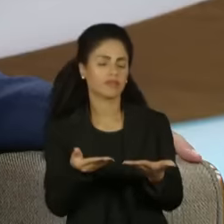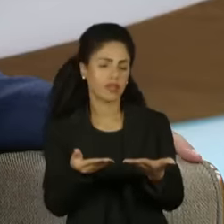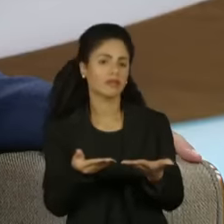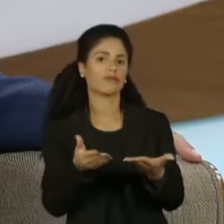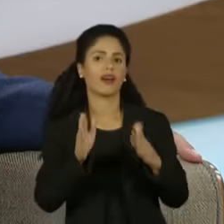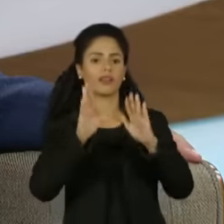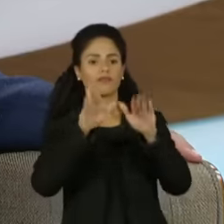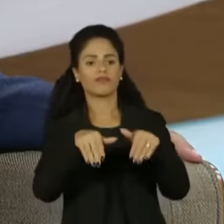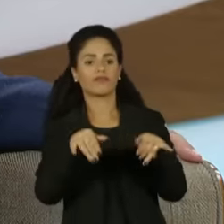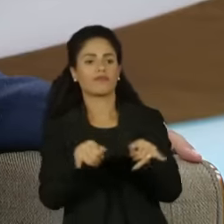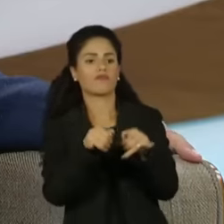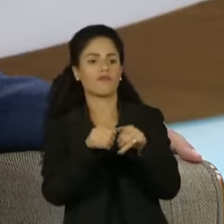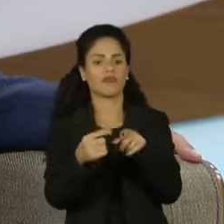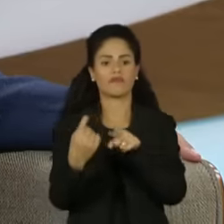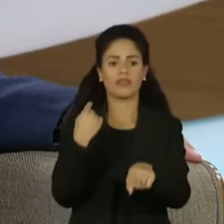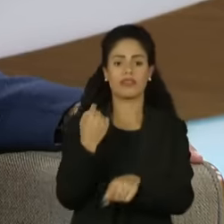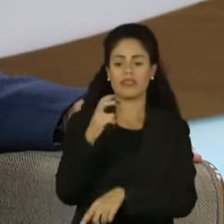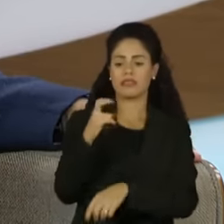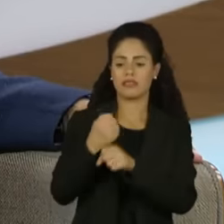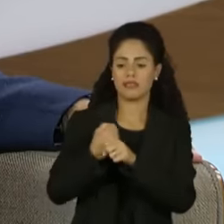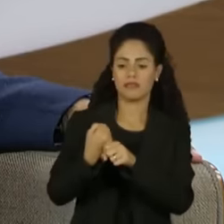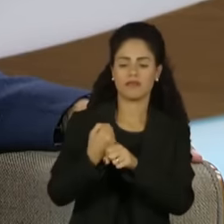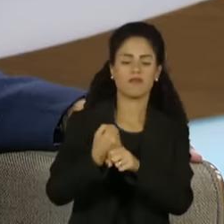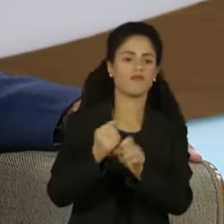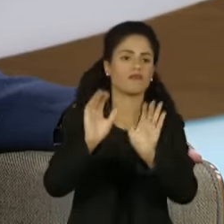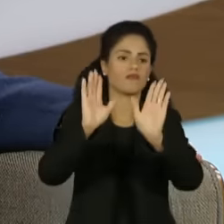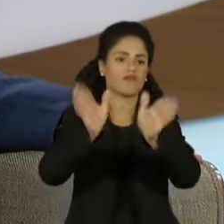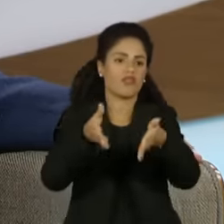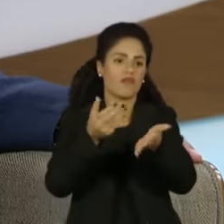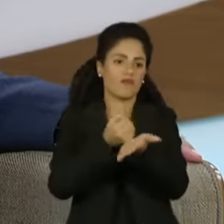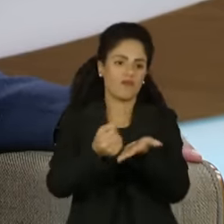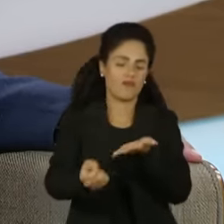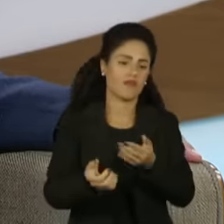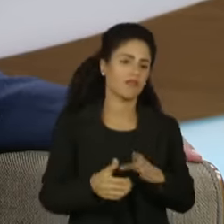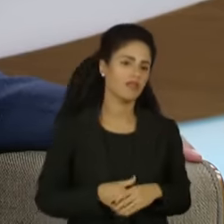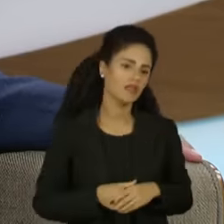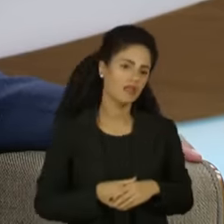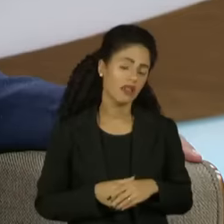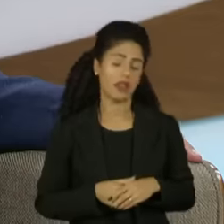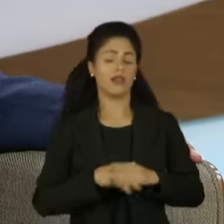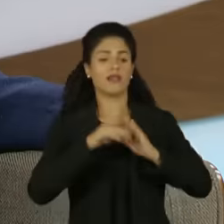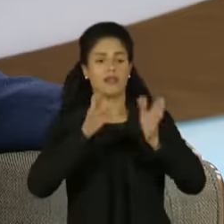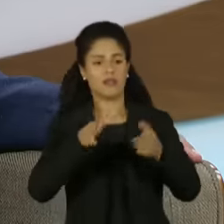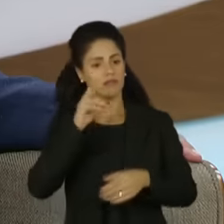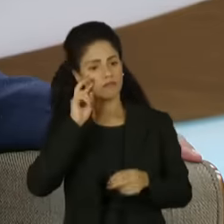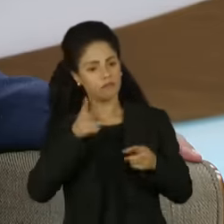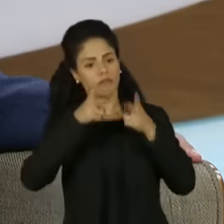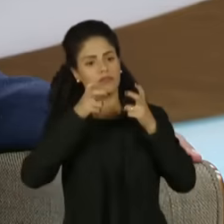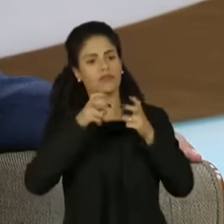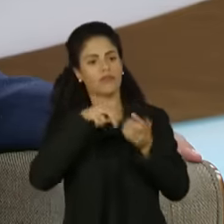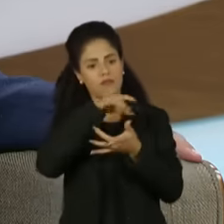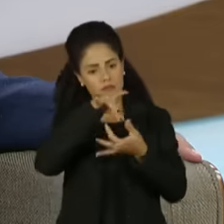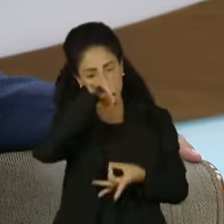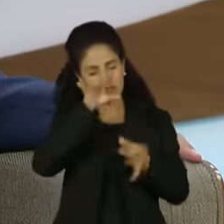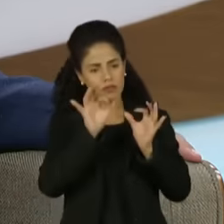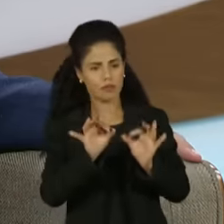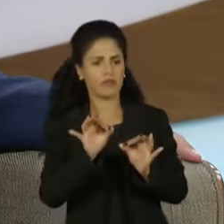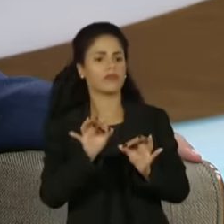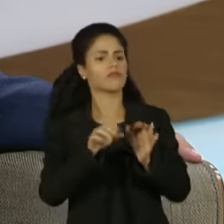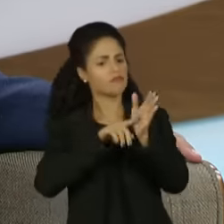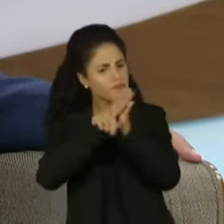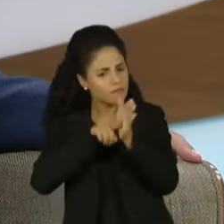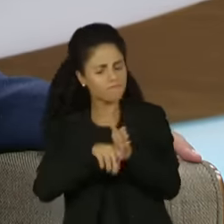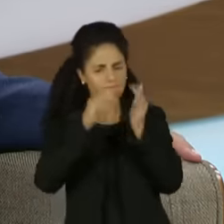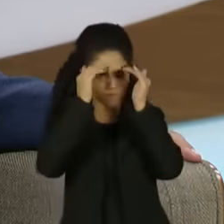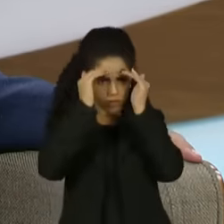foi banalizado já lá, se vão quase cinco anos. Então, nós estamos verificando que, em nome da democracia, a